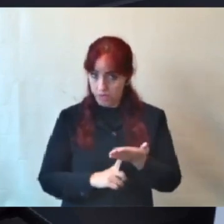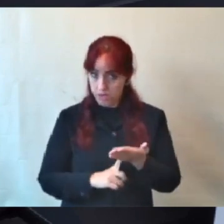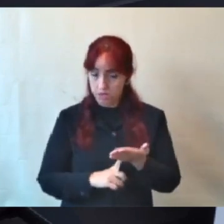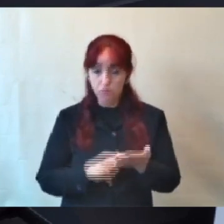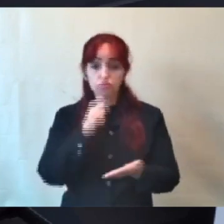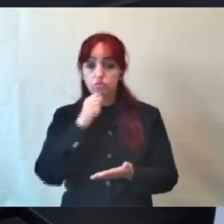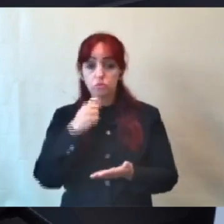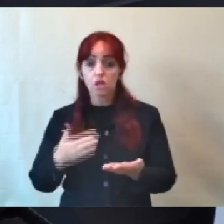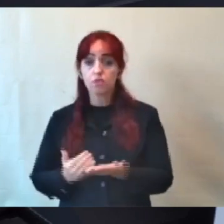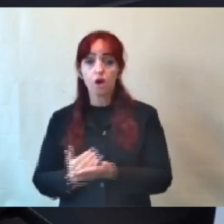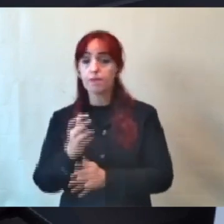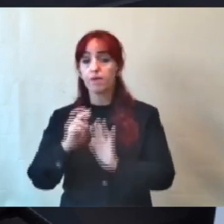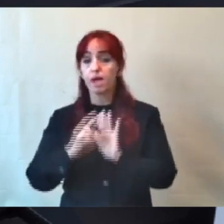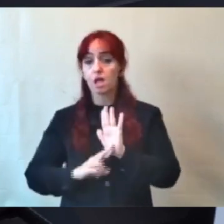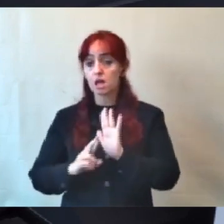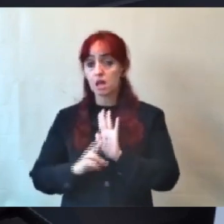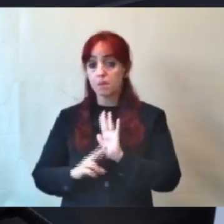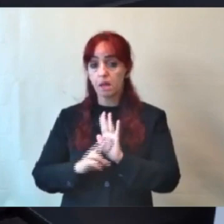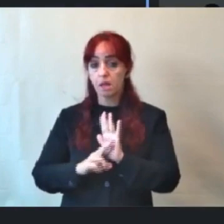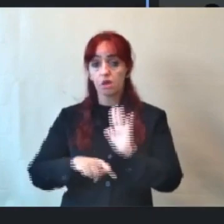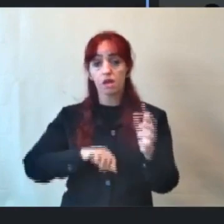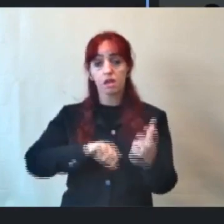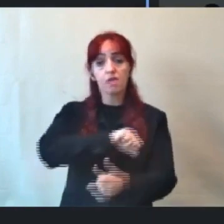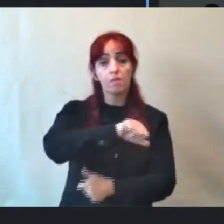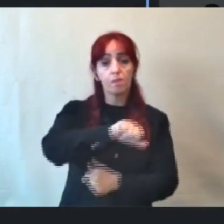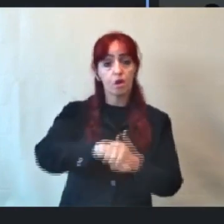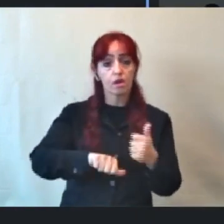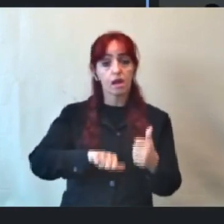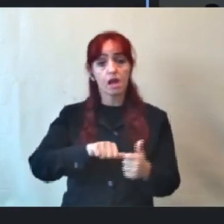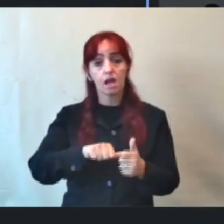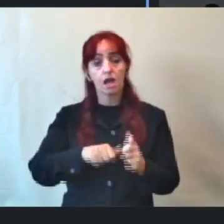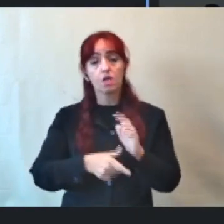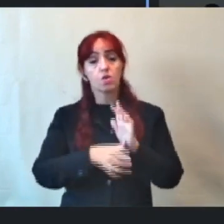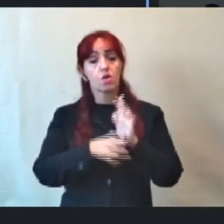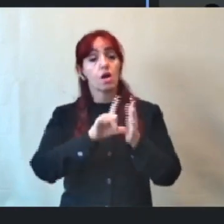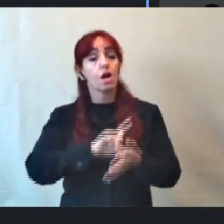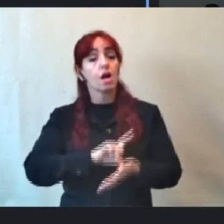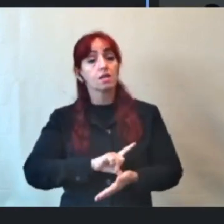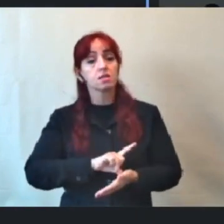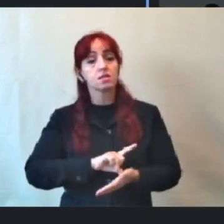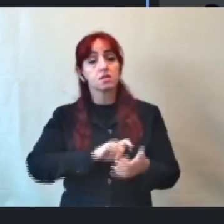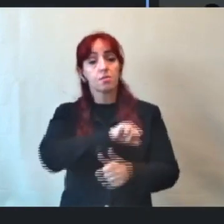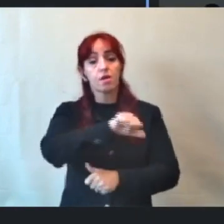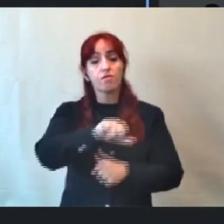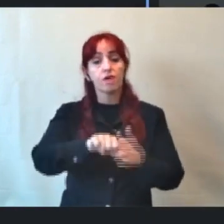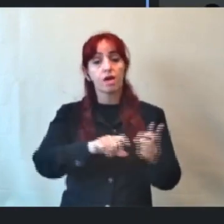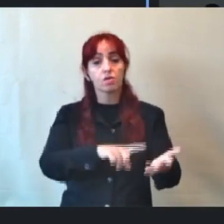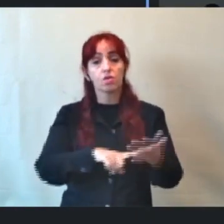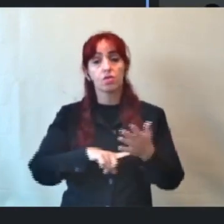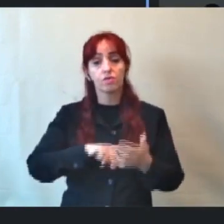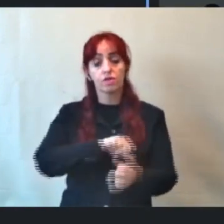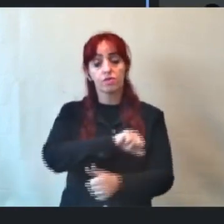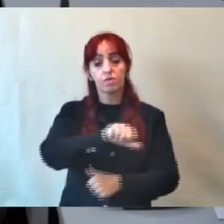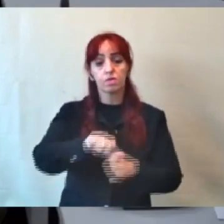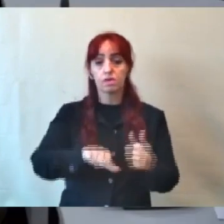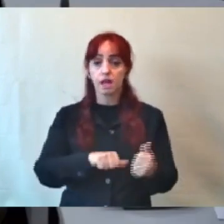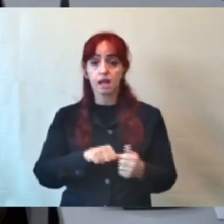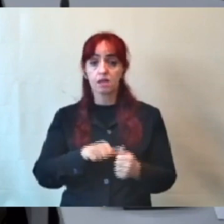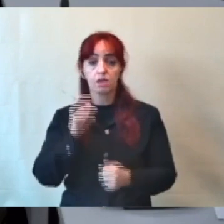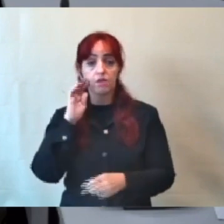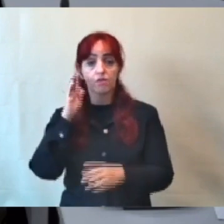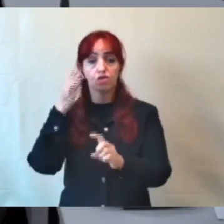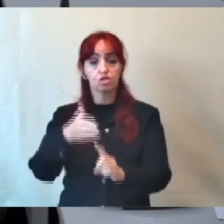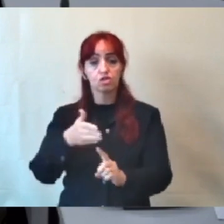requerimento, aí ele foi mudado mesmo antes de ser aprovado o convite, aí já foi direto um requerimento. Sim.